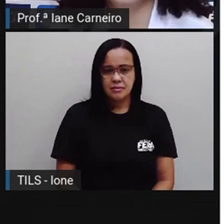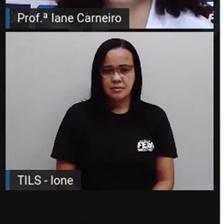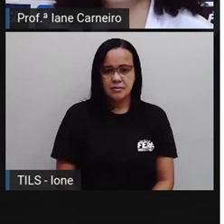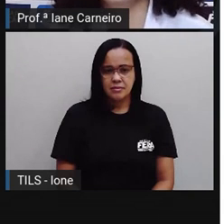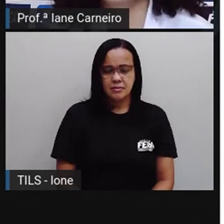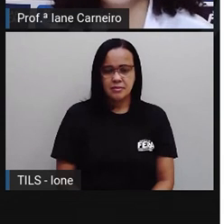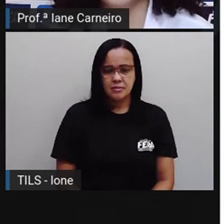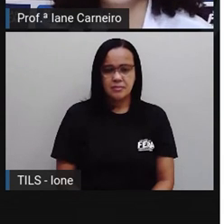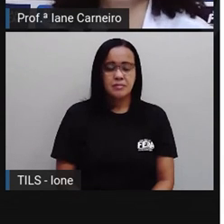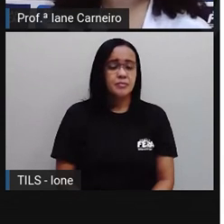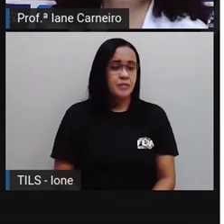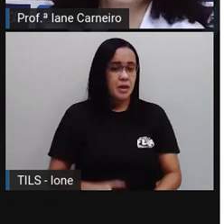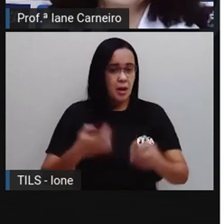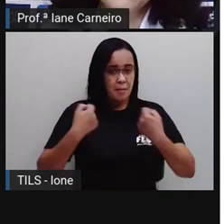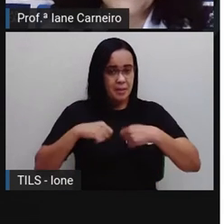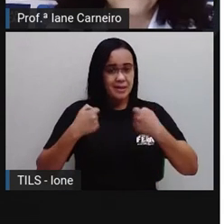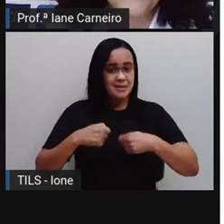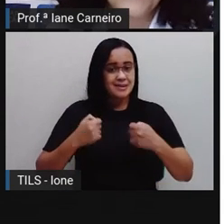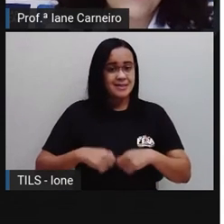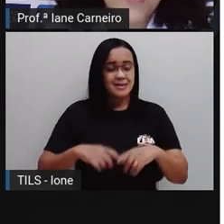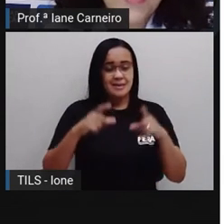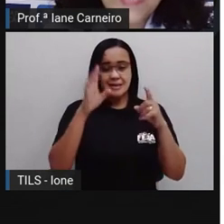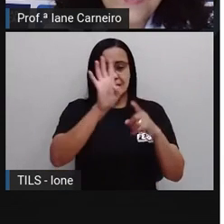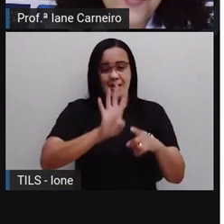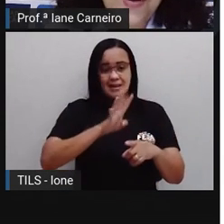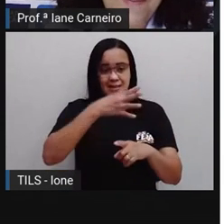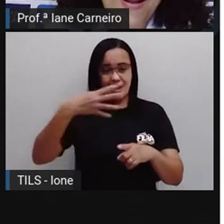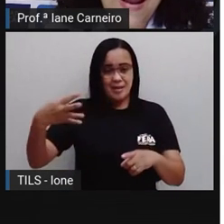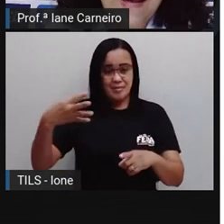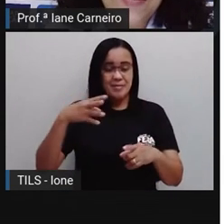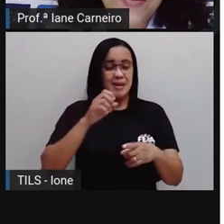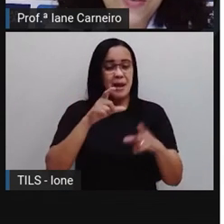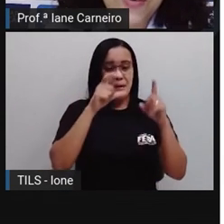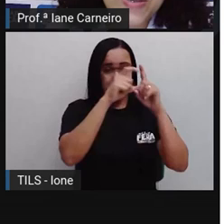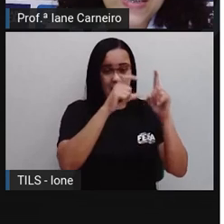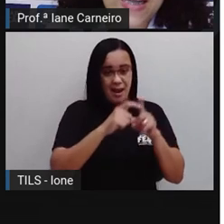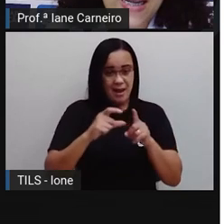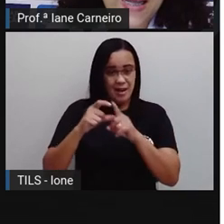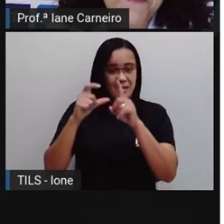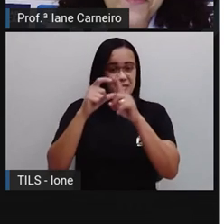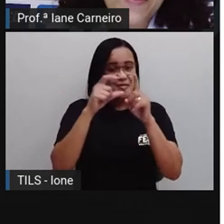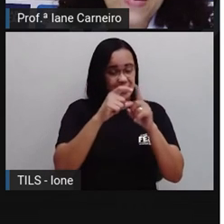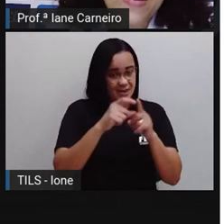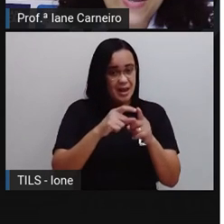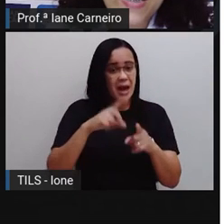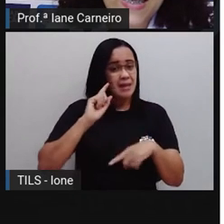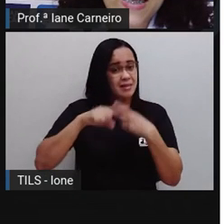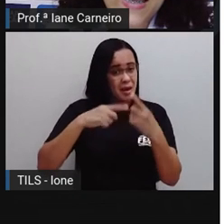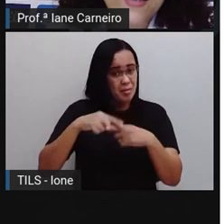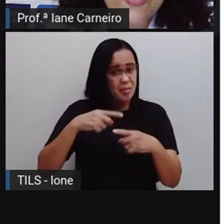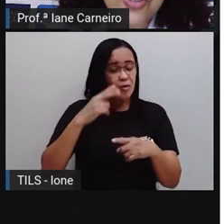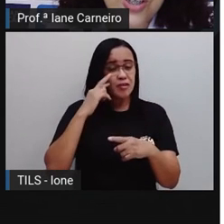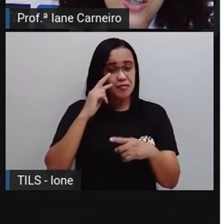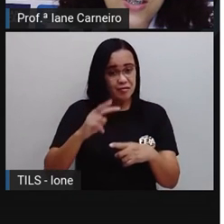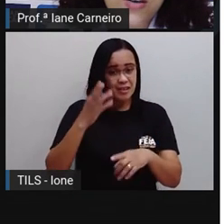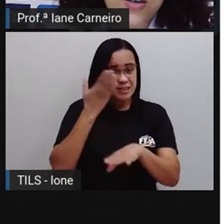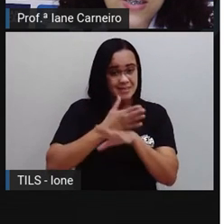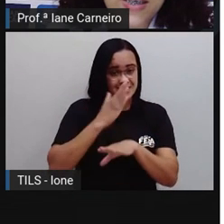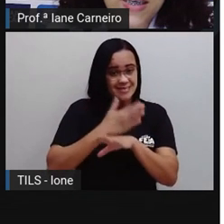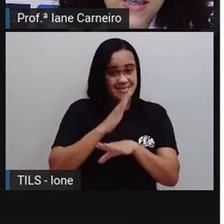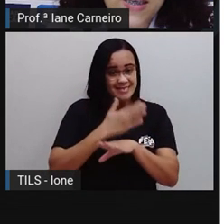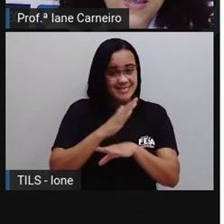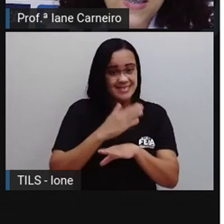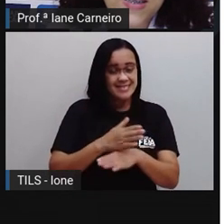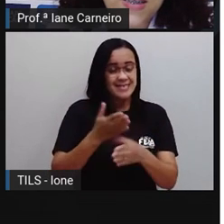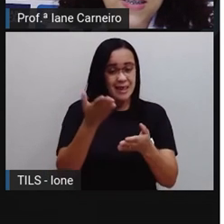pra vocês irem explorar. Então aqui a PRÓ colocou, escreveu uma palavra, vamos tentar ler? Então aqui tem a letra G, ó,